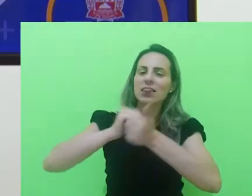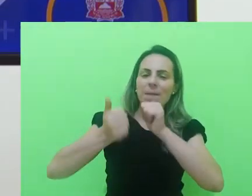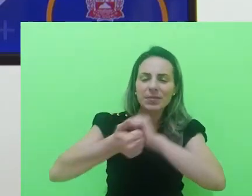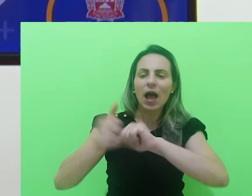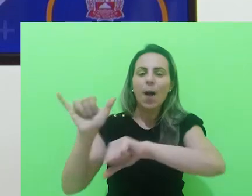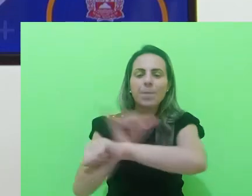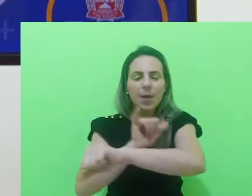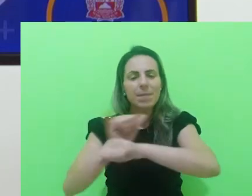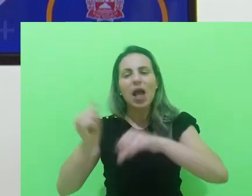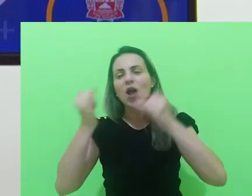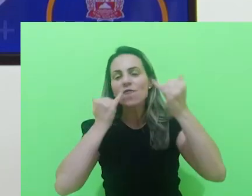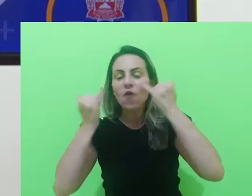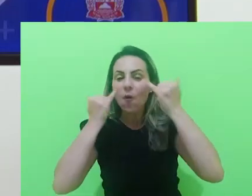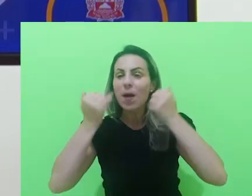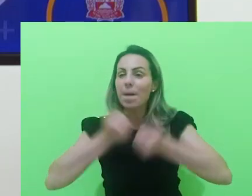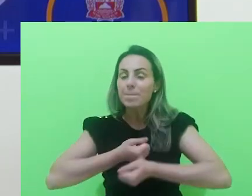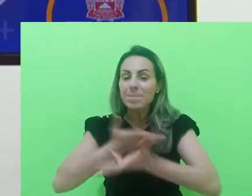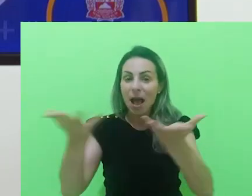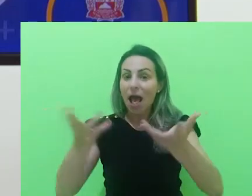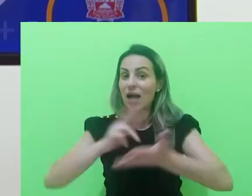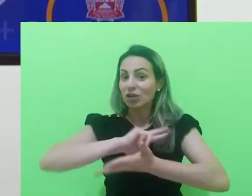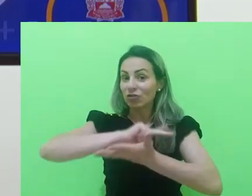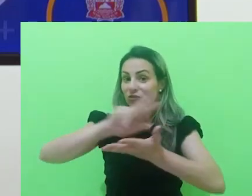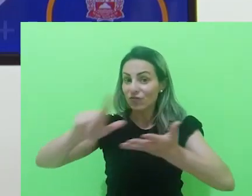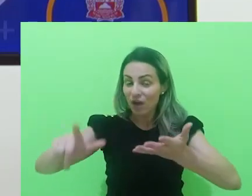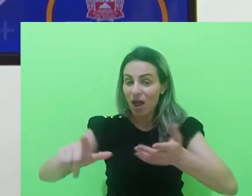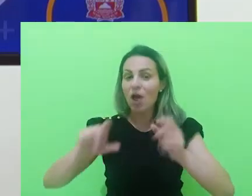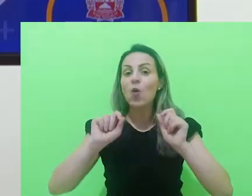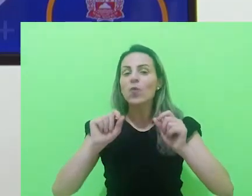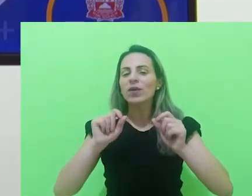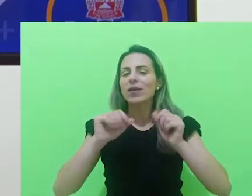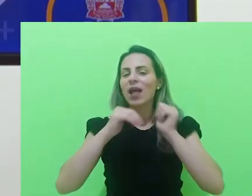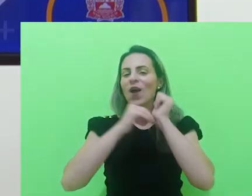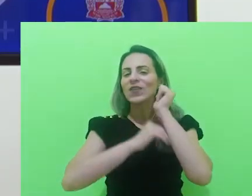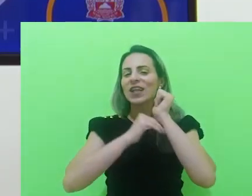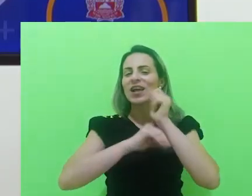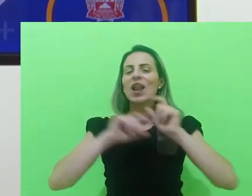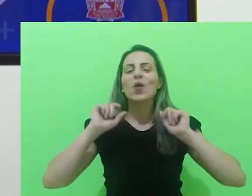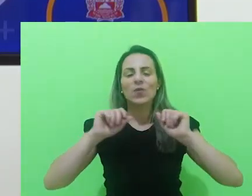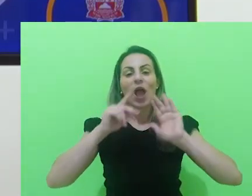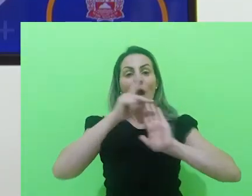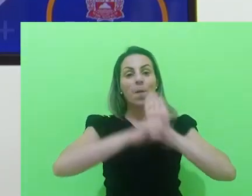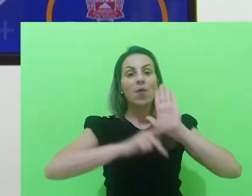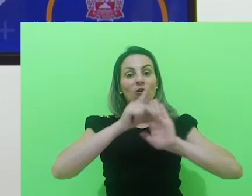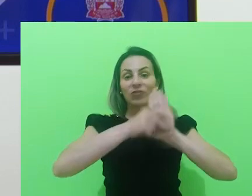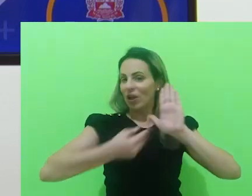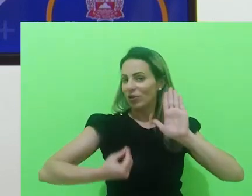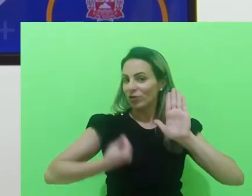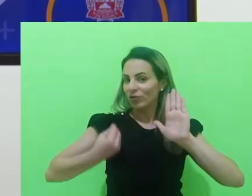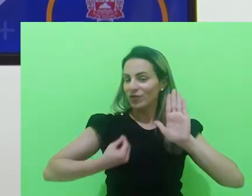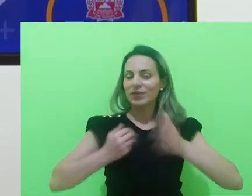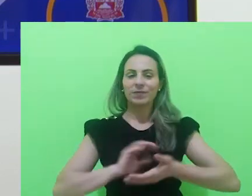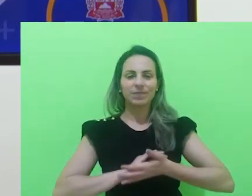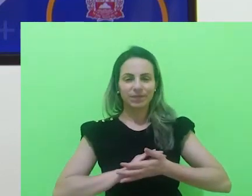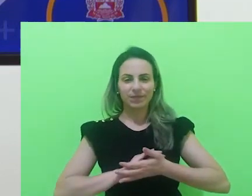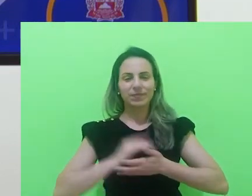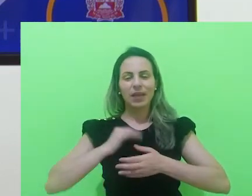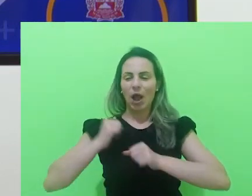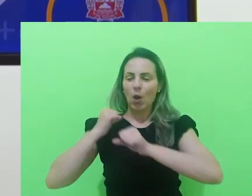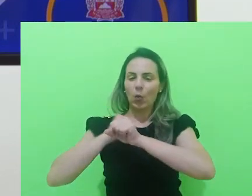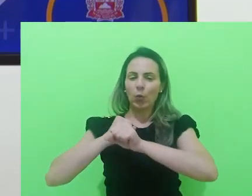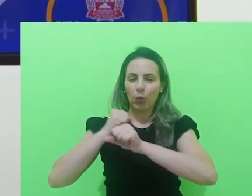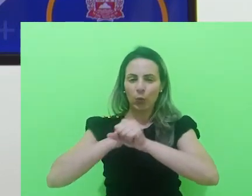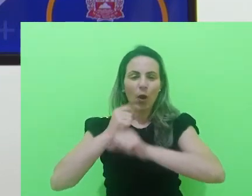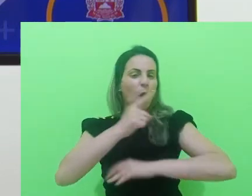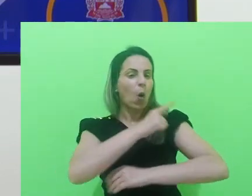itinerários diferentes para vocês. Mas o cereja do bolo, qual é? É o Projeto de Vida. Durante os anos do